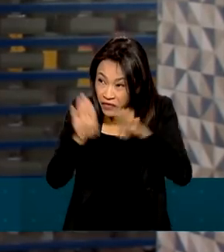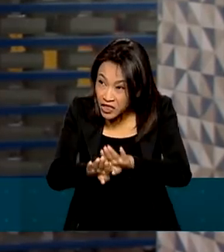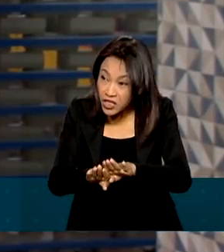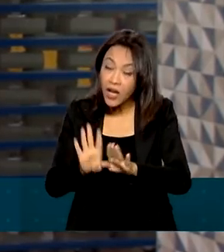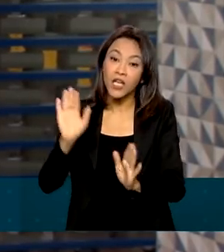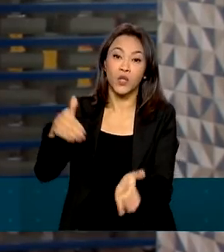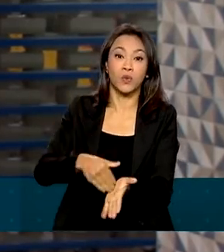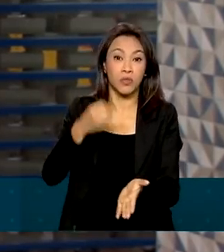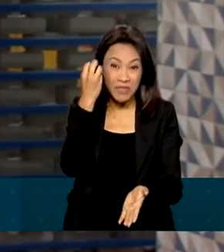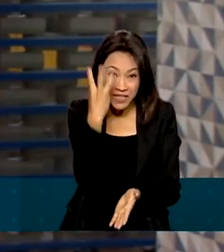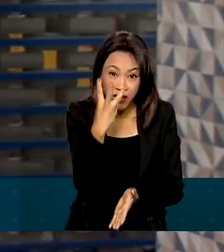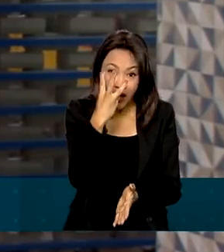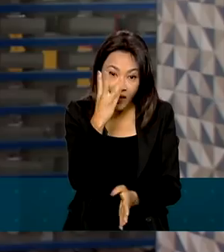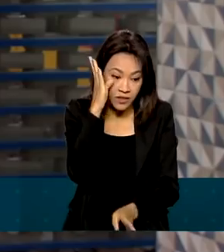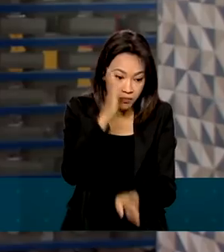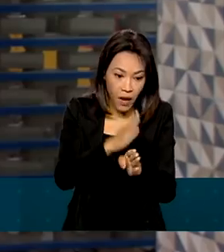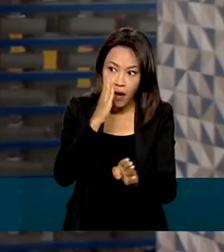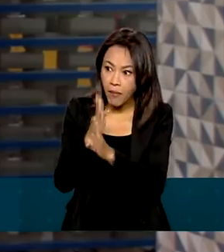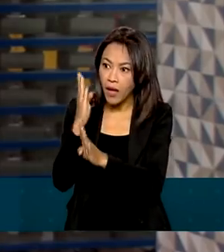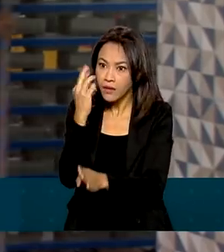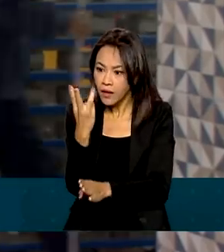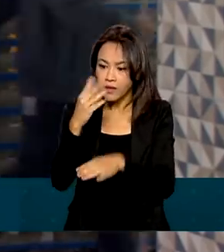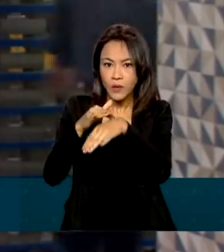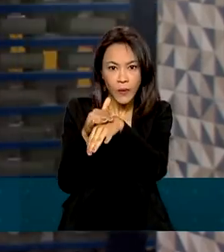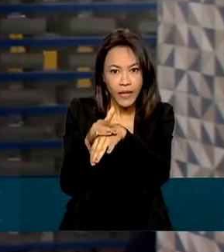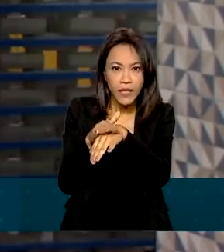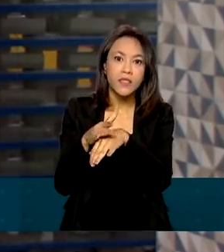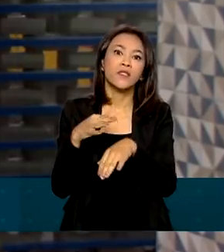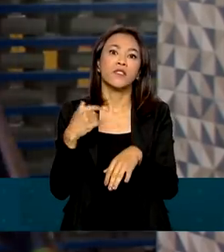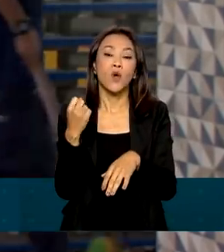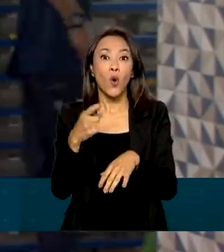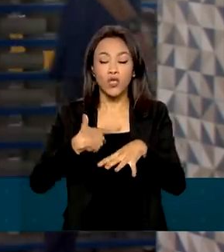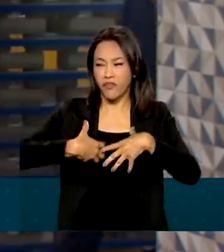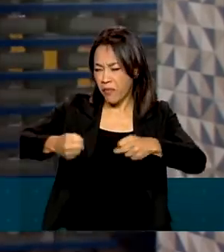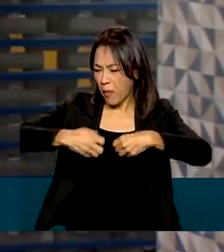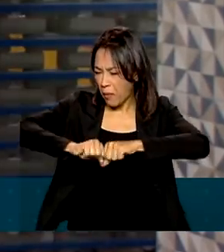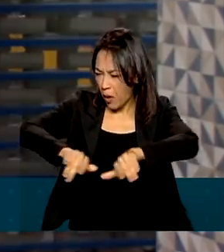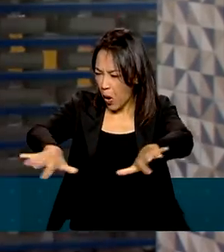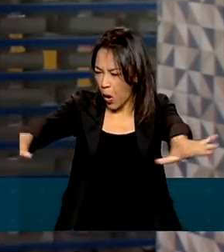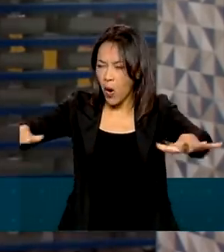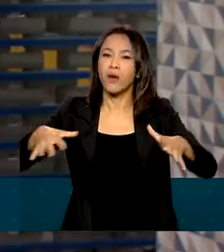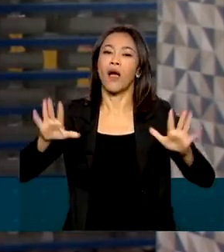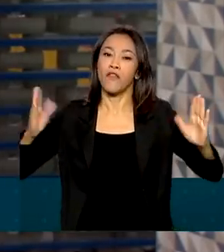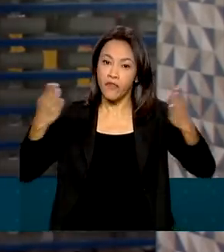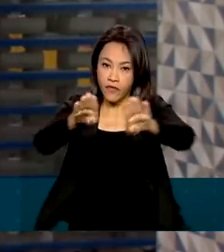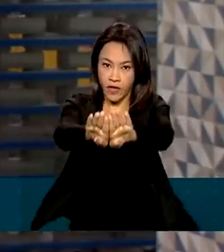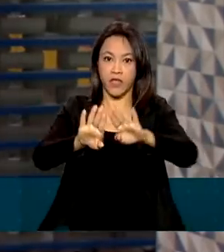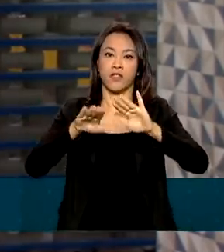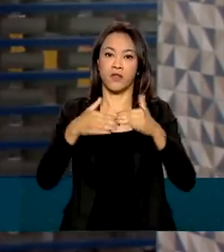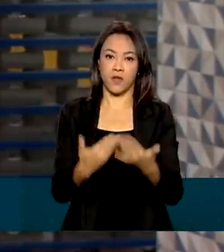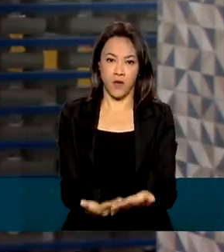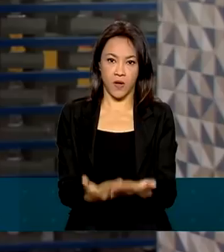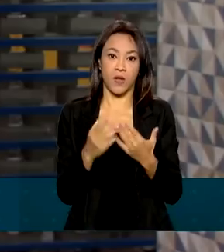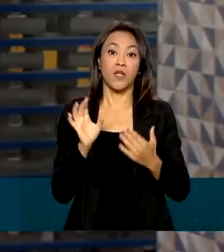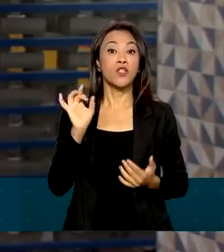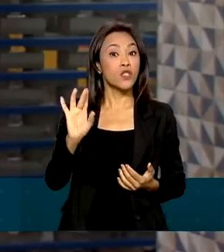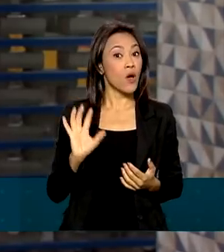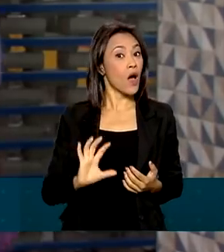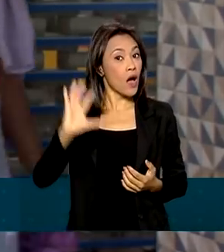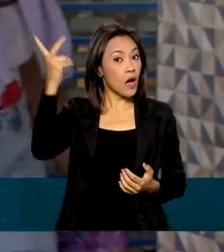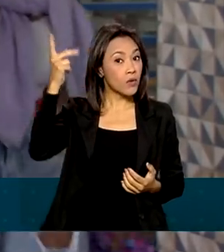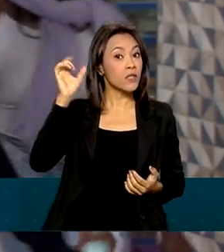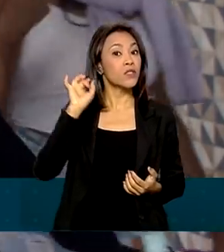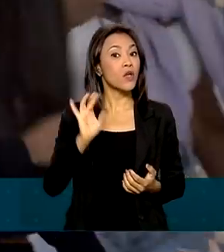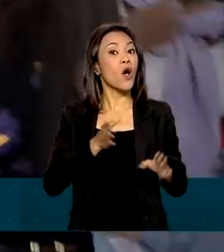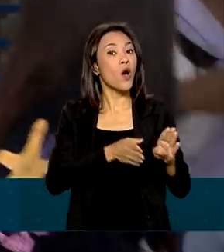confirmados três diagnósticos ou mais da doença ou se houver um surto local. Já o fechamento da escola só deve ocorrer por